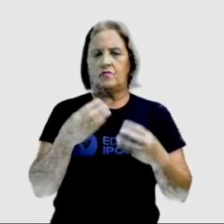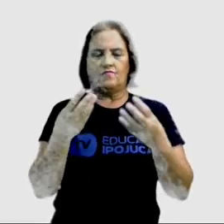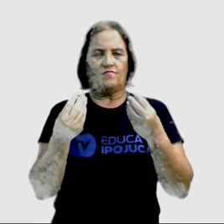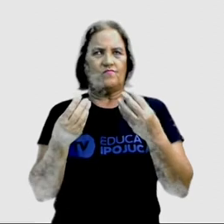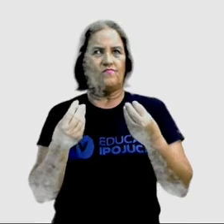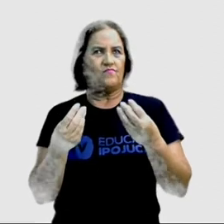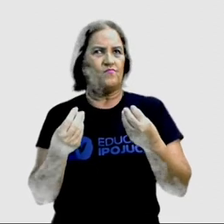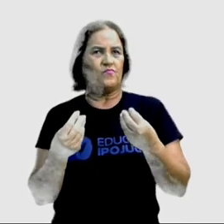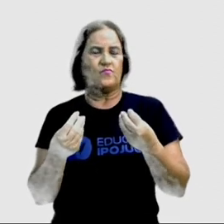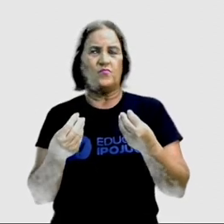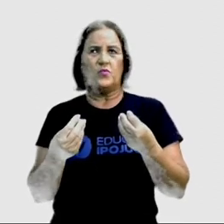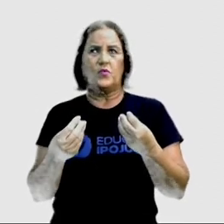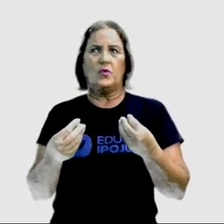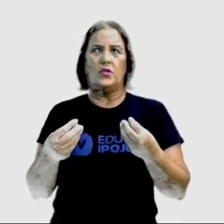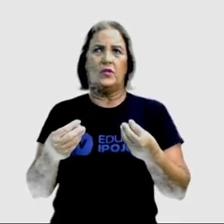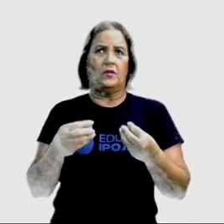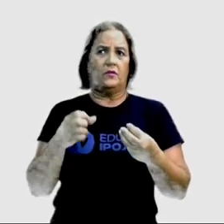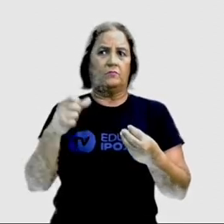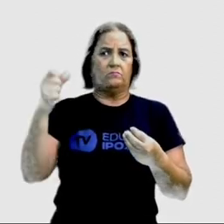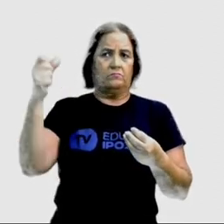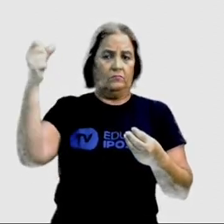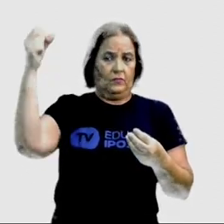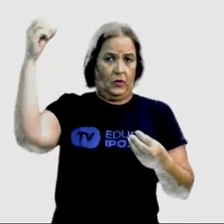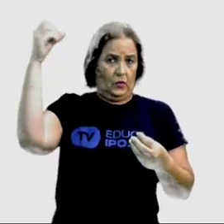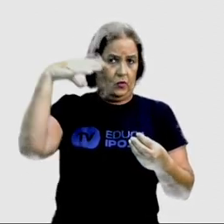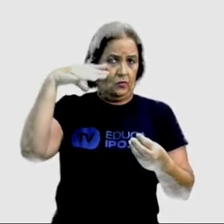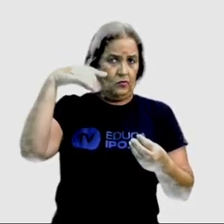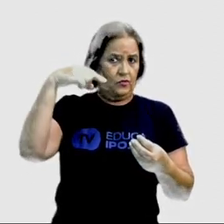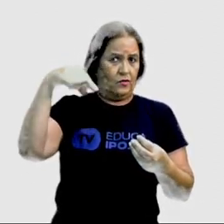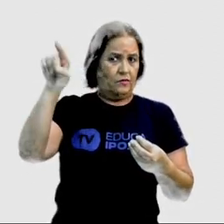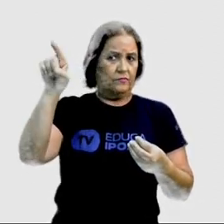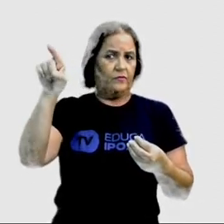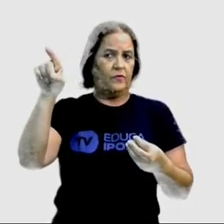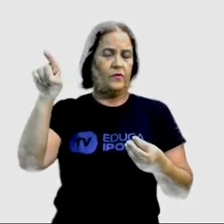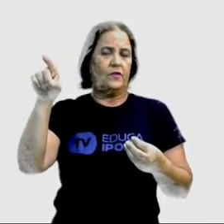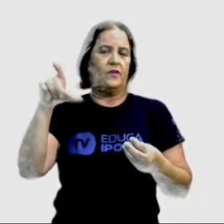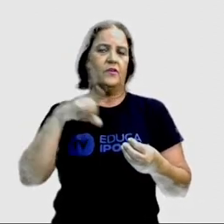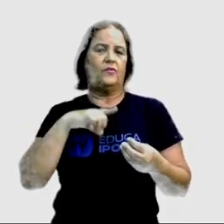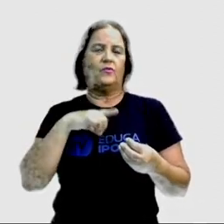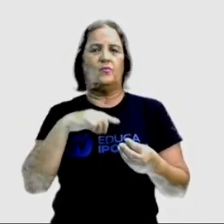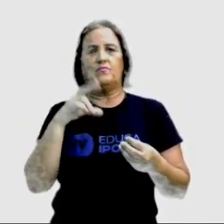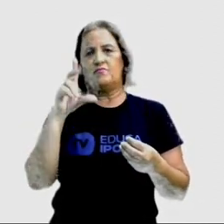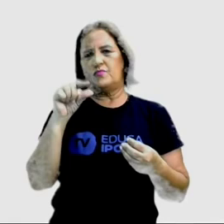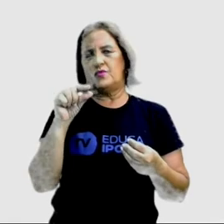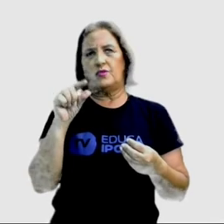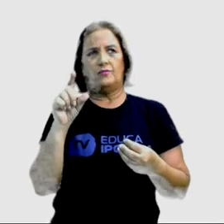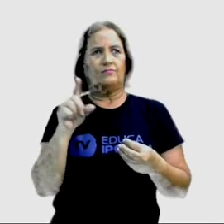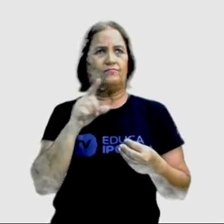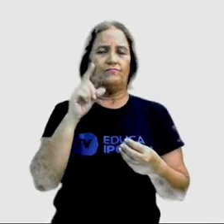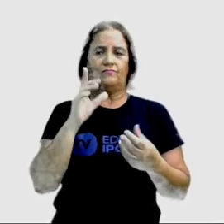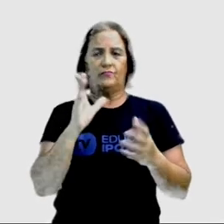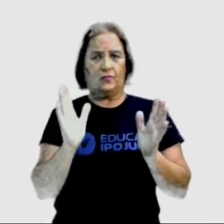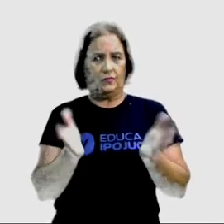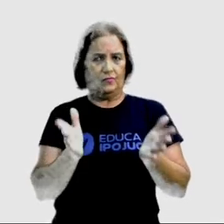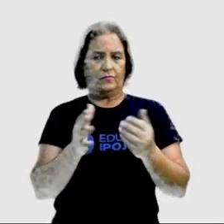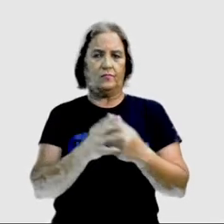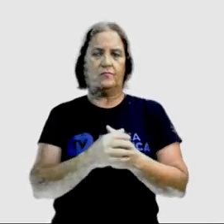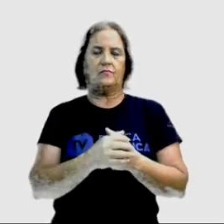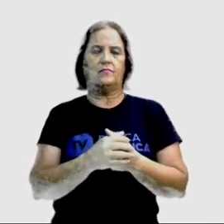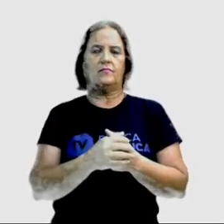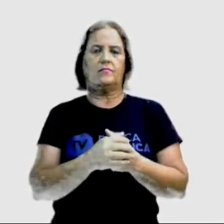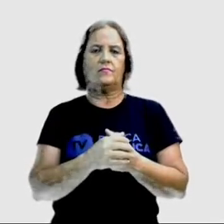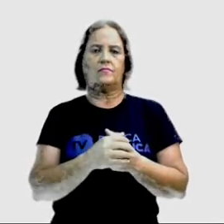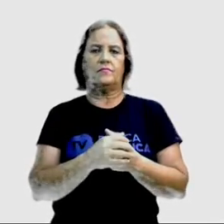estou um pouco fotofóbico hoje. This bicycle is so light. I can lift it with one